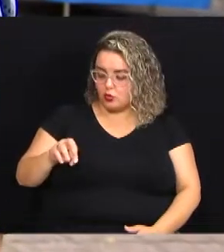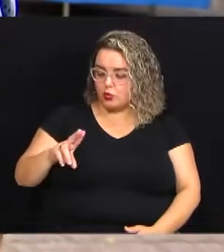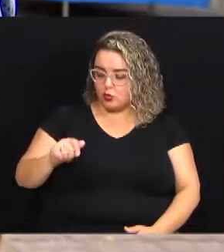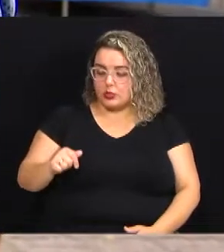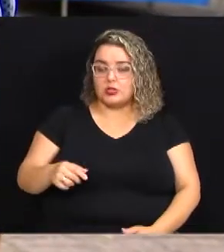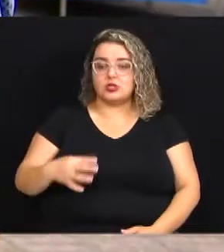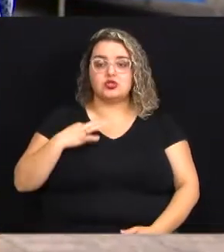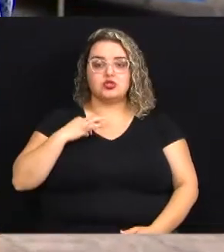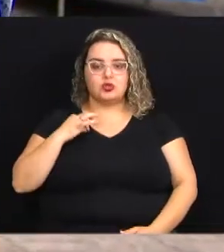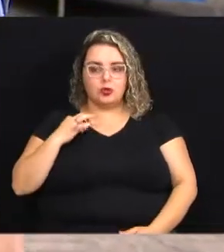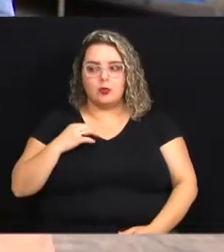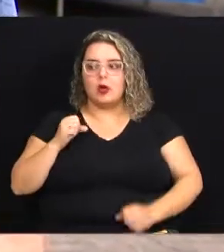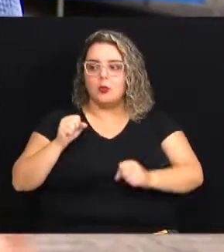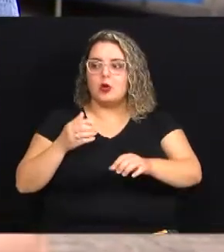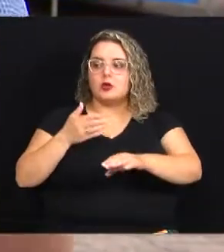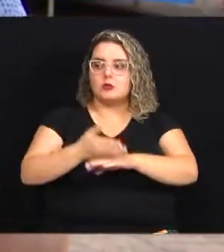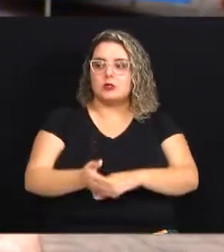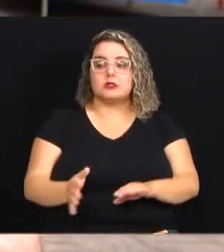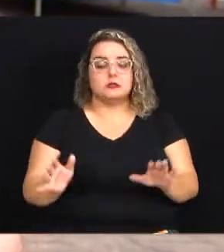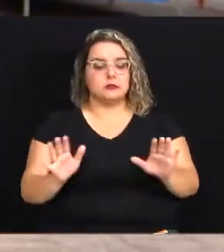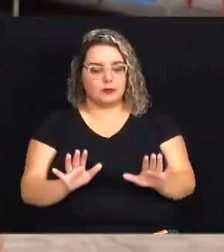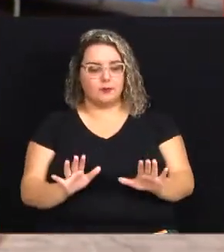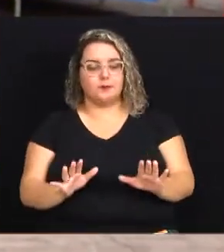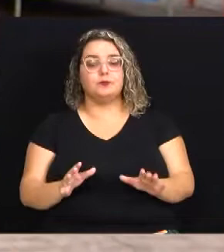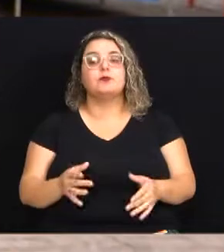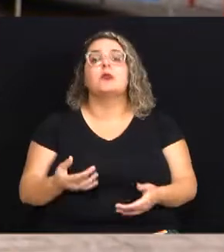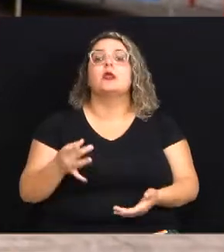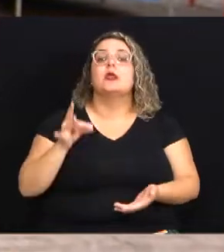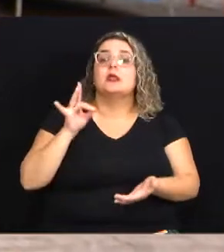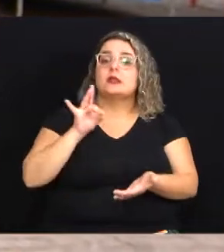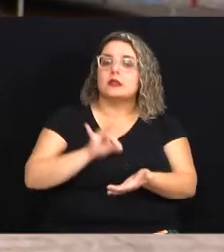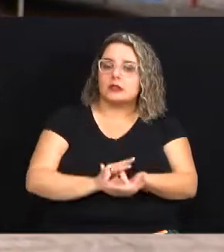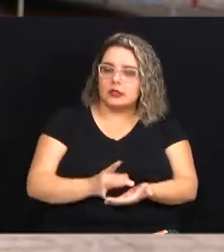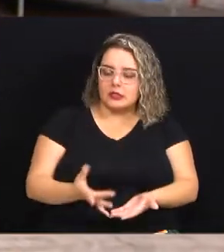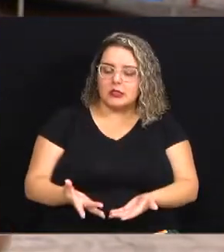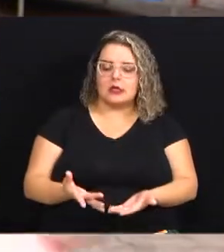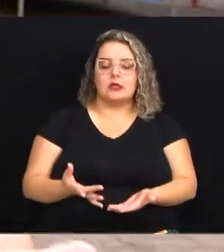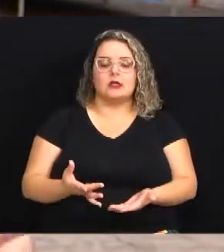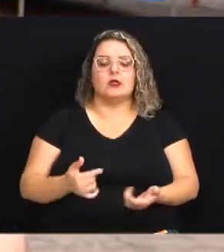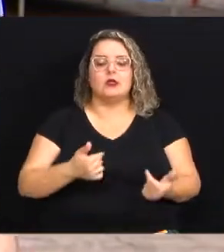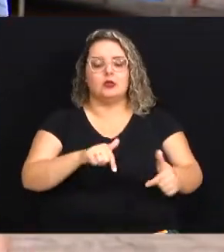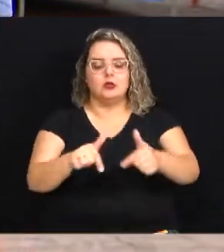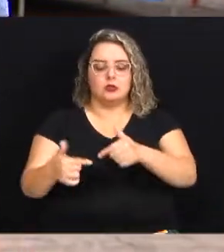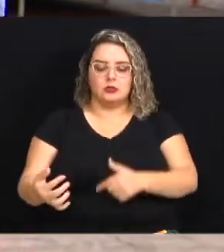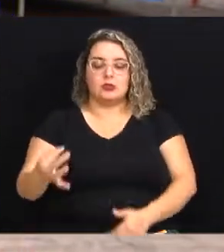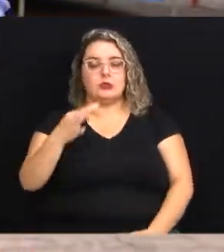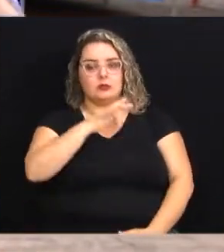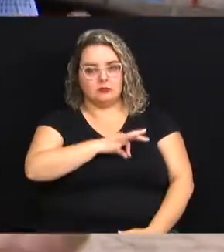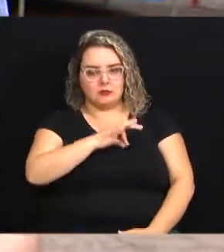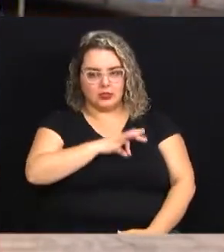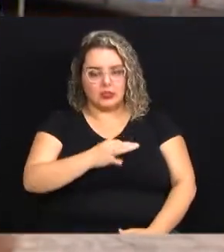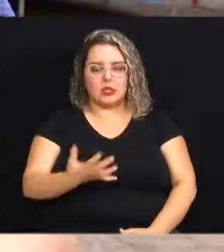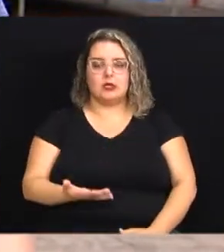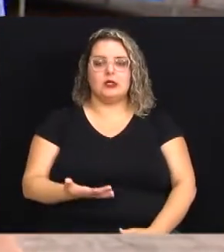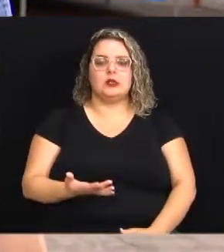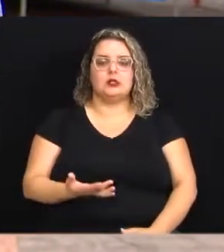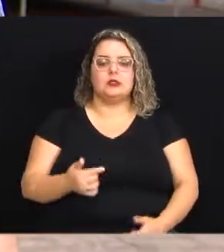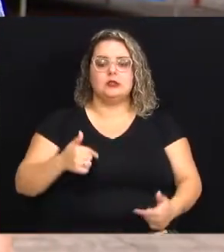participar ou não? Não, na realidade tudo que está na parte do trabalho e renda desse